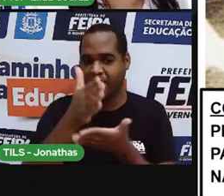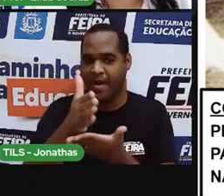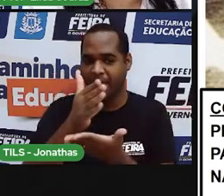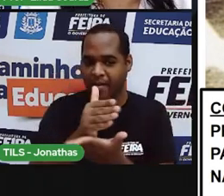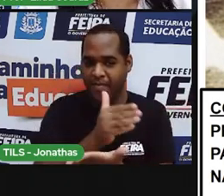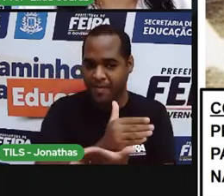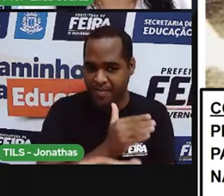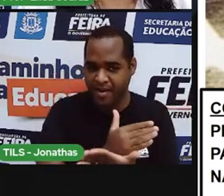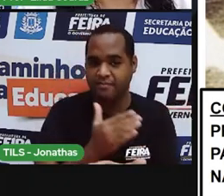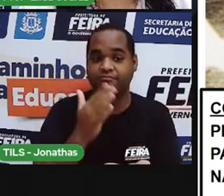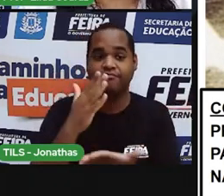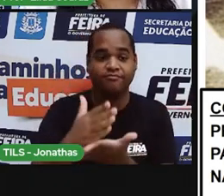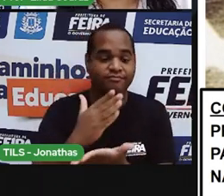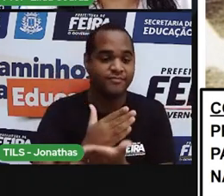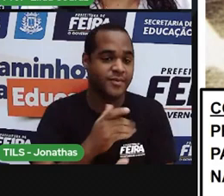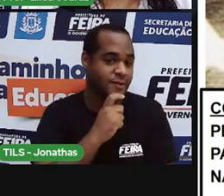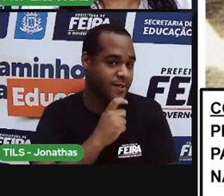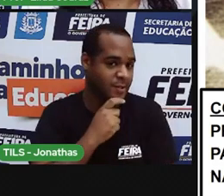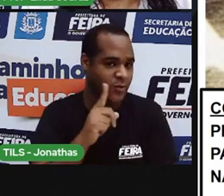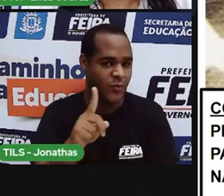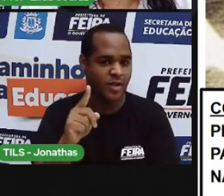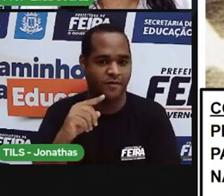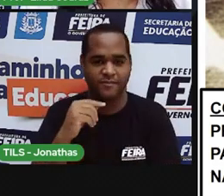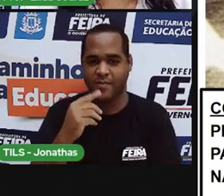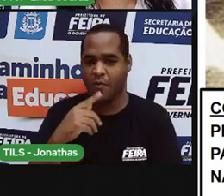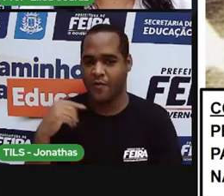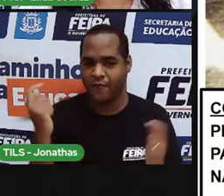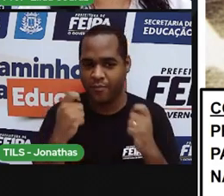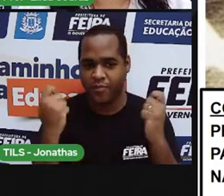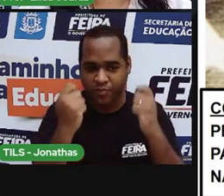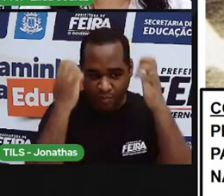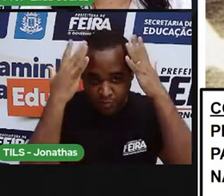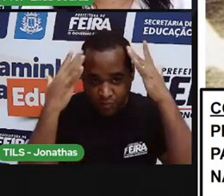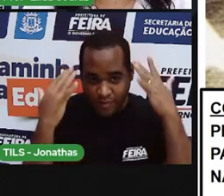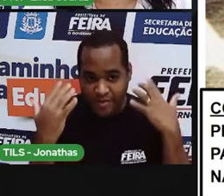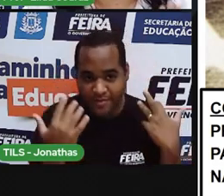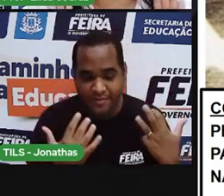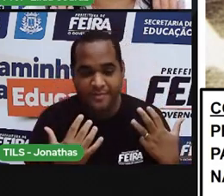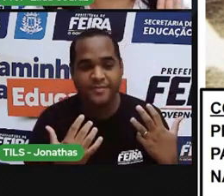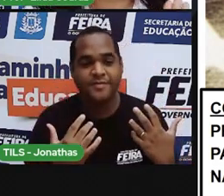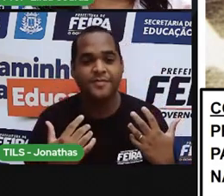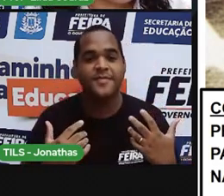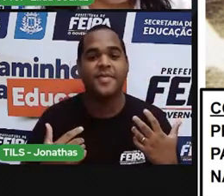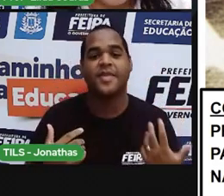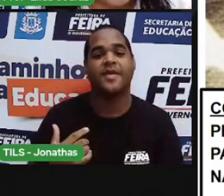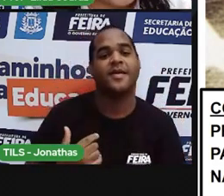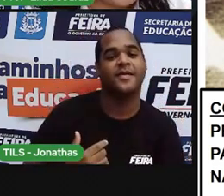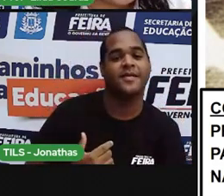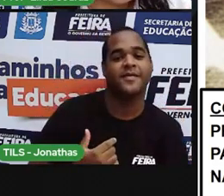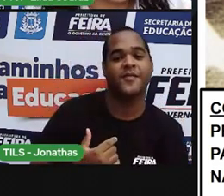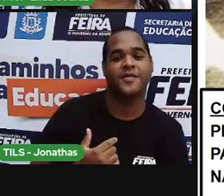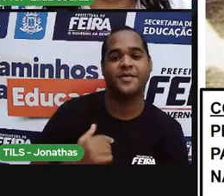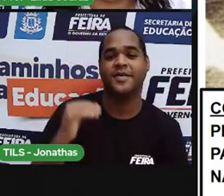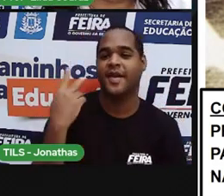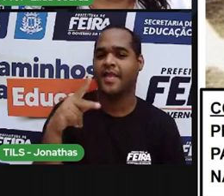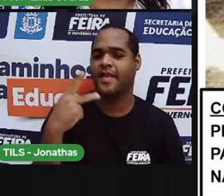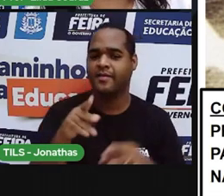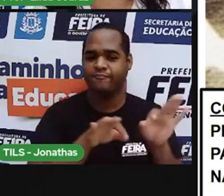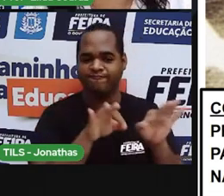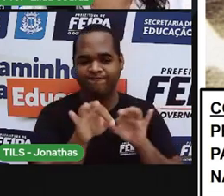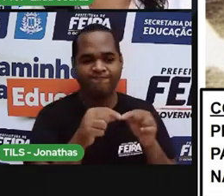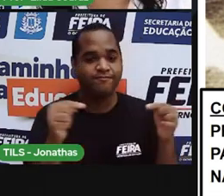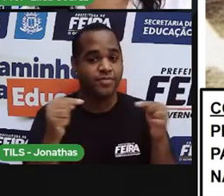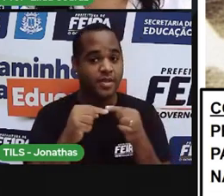do filme. Os forçadores de gelo. Profissão, obviamente, restrita a